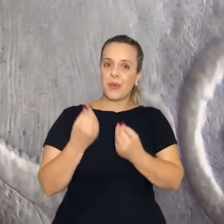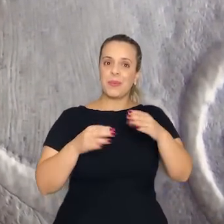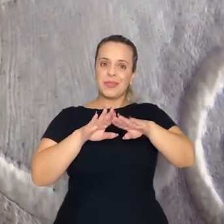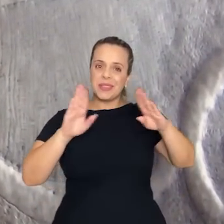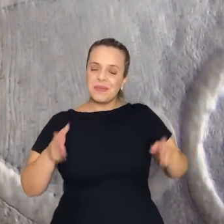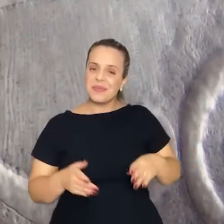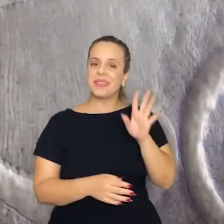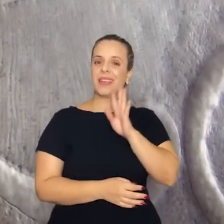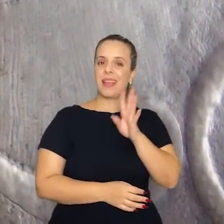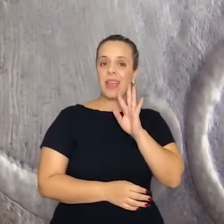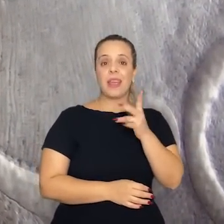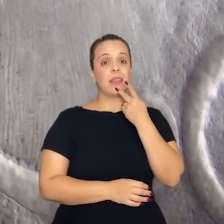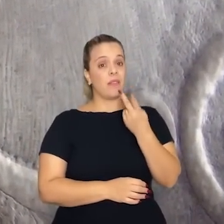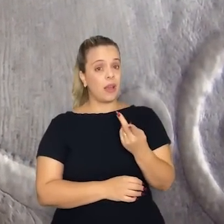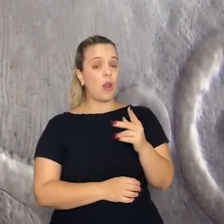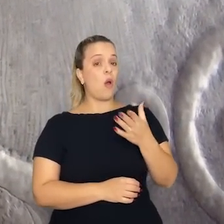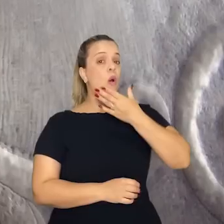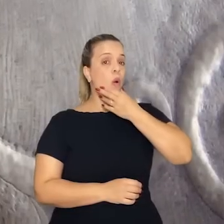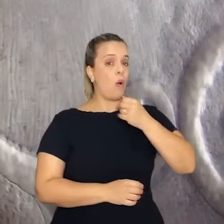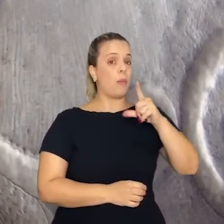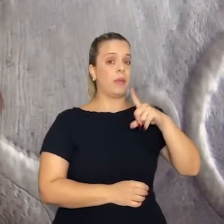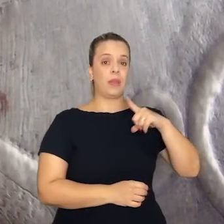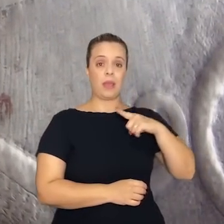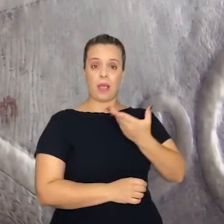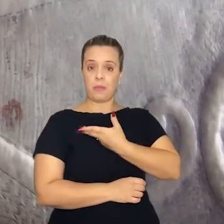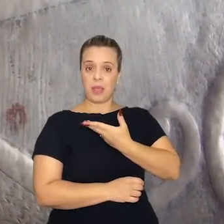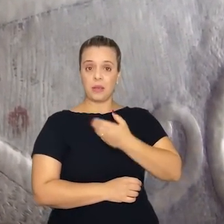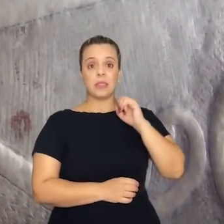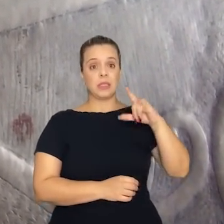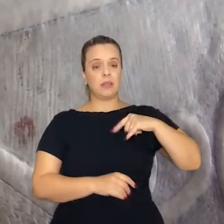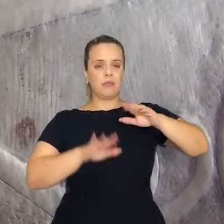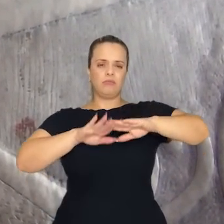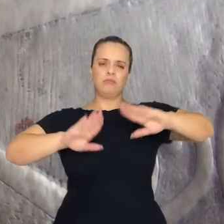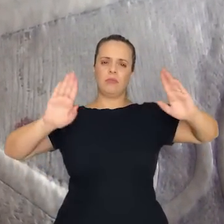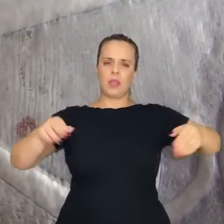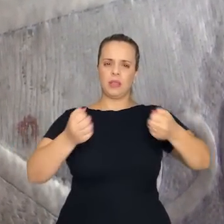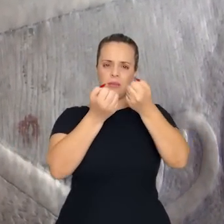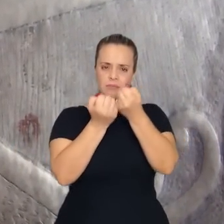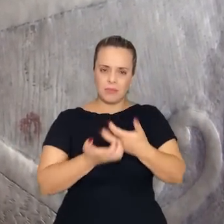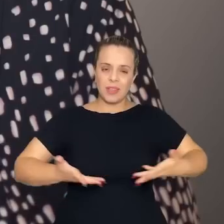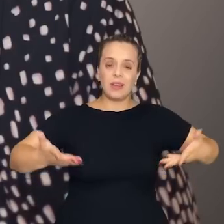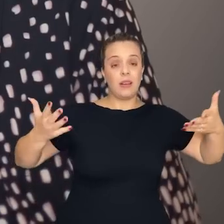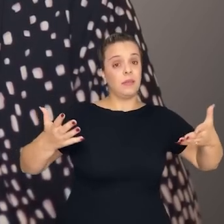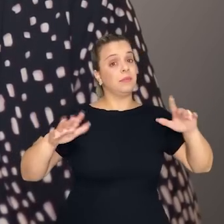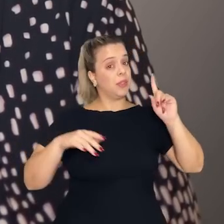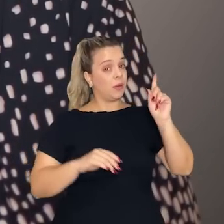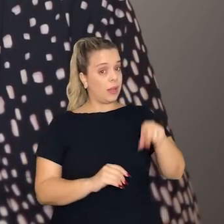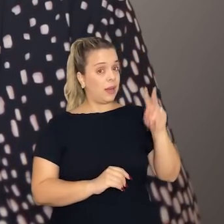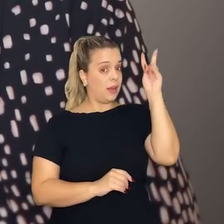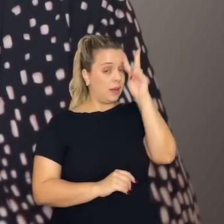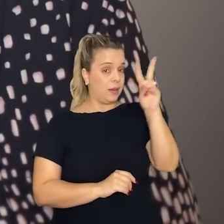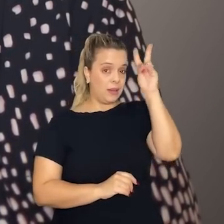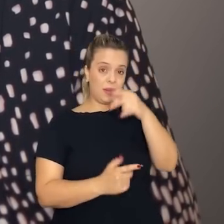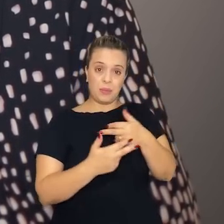diz assim, o homem tem amigos quando tem a mesa posta. São lembranças que